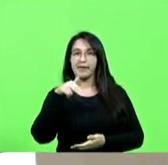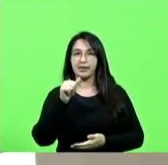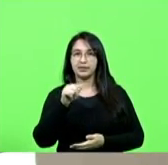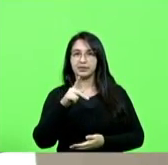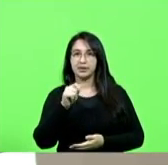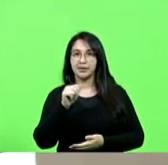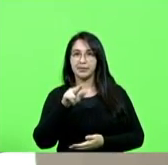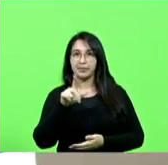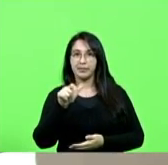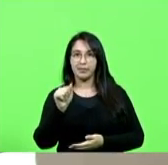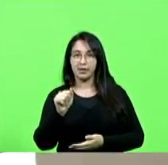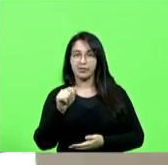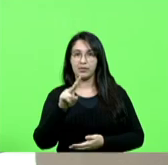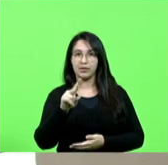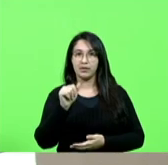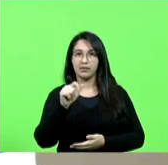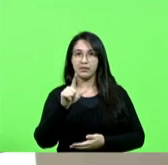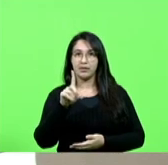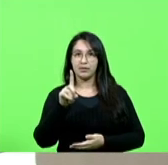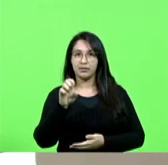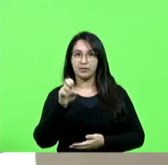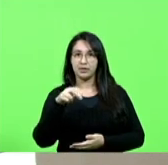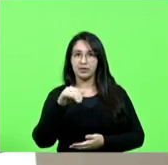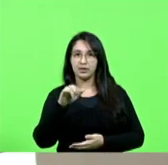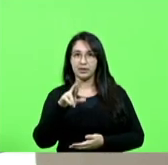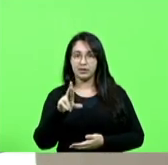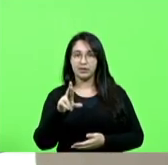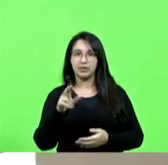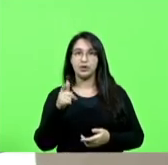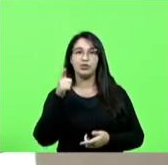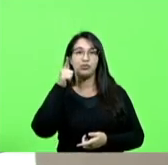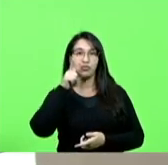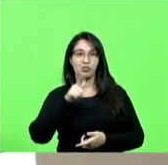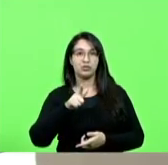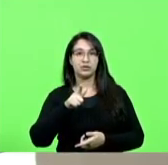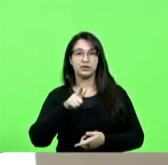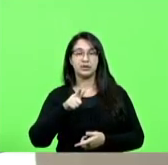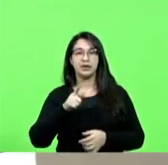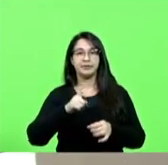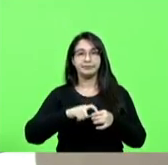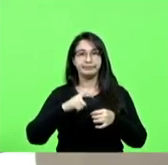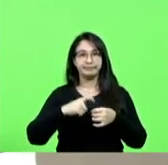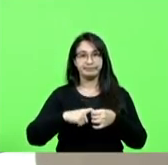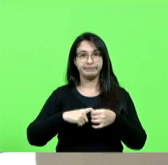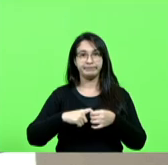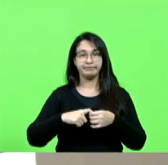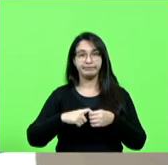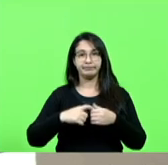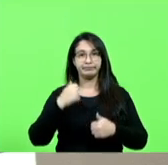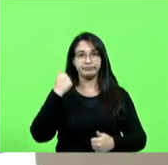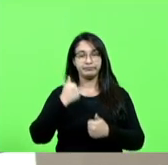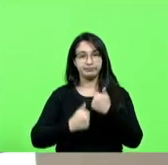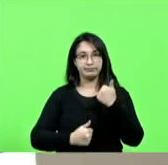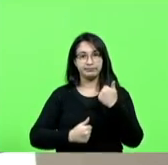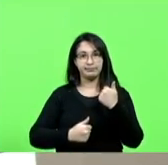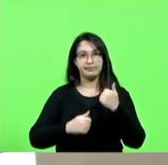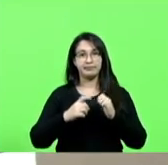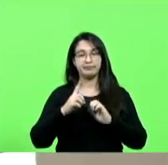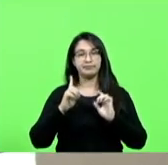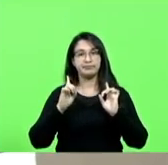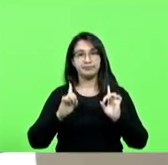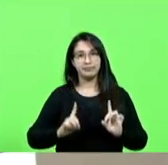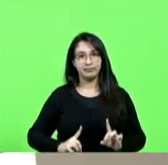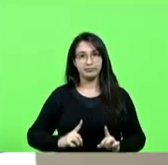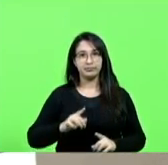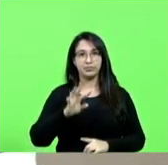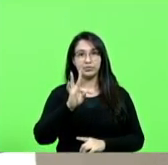Valdini Silva Jr. Pela conquista das vagas nos Jogos Paralímpicos de Tóquio. Em discussão. Não havendo quem queira discutir.